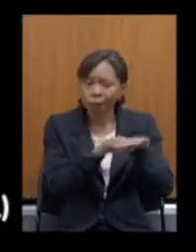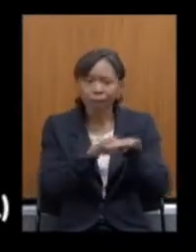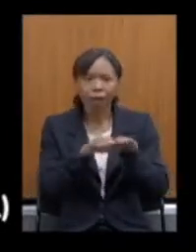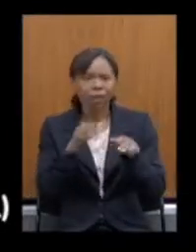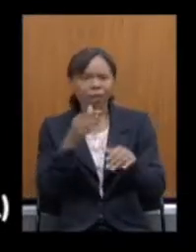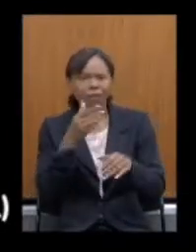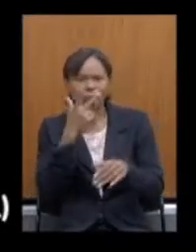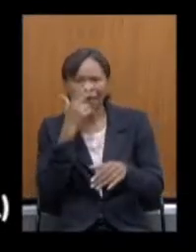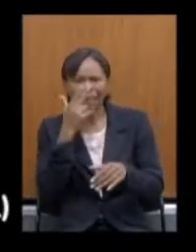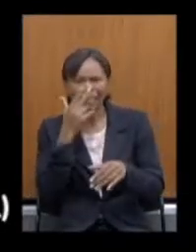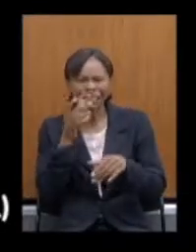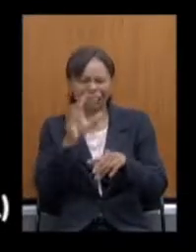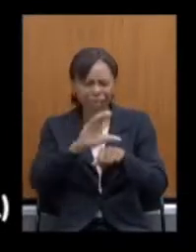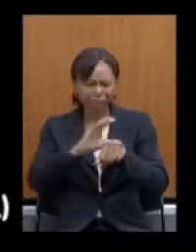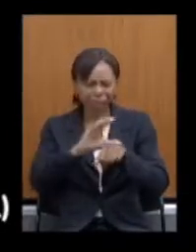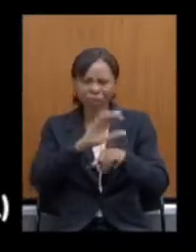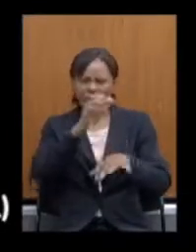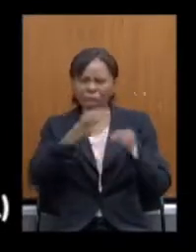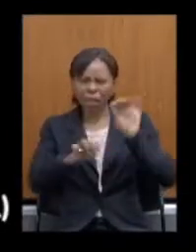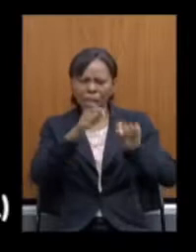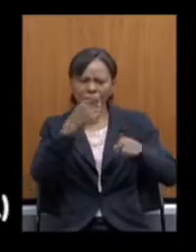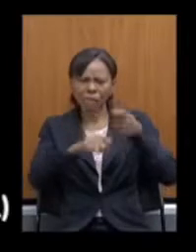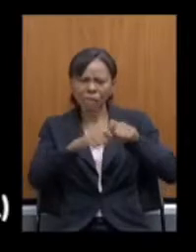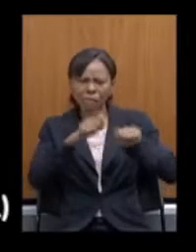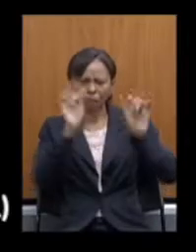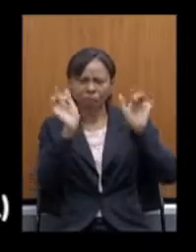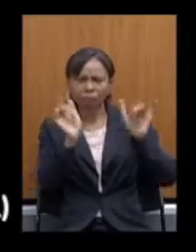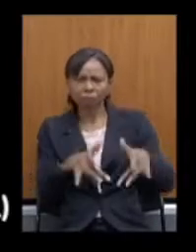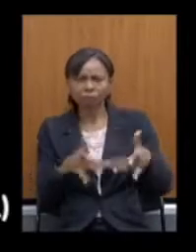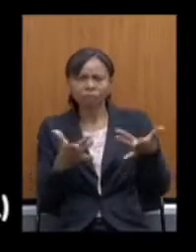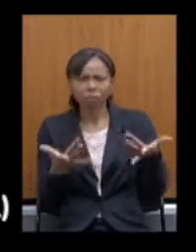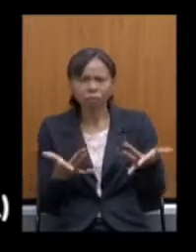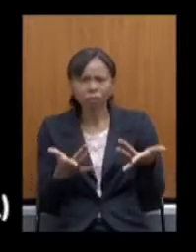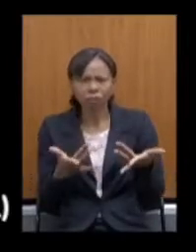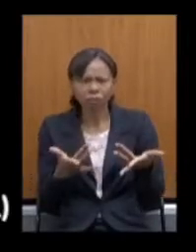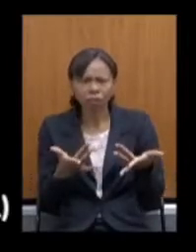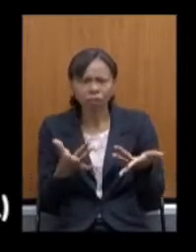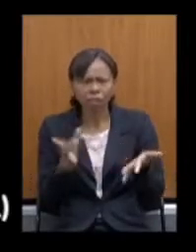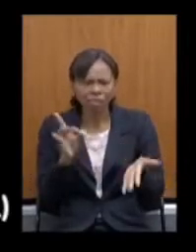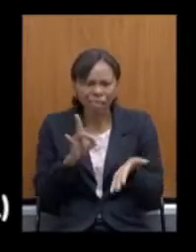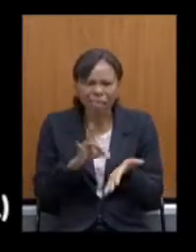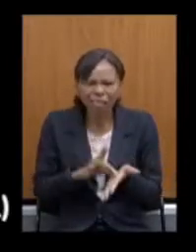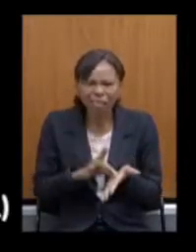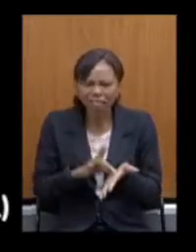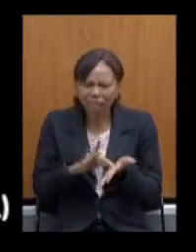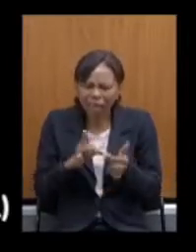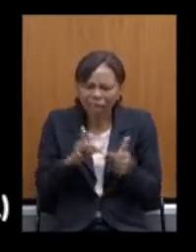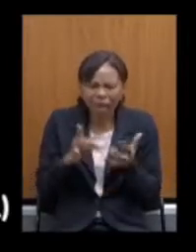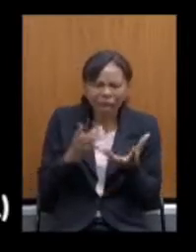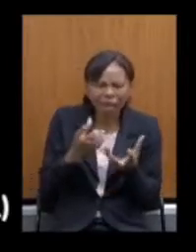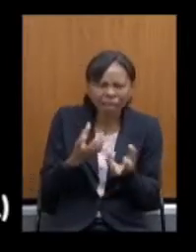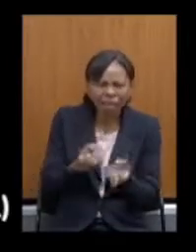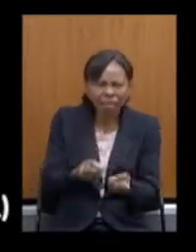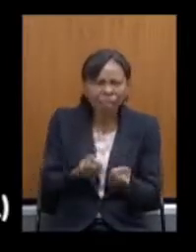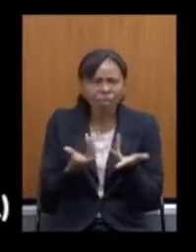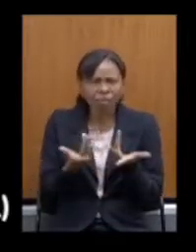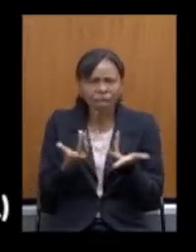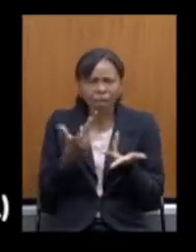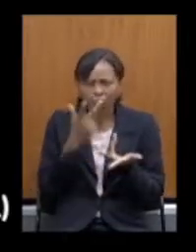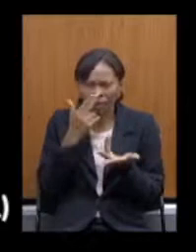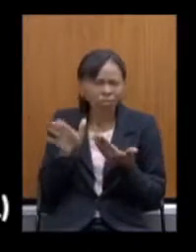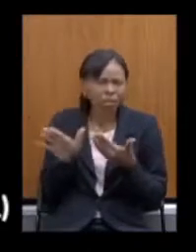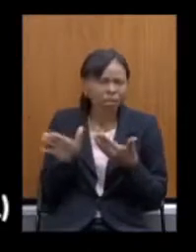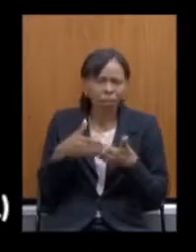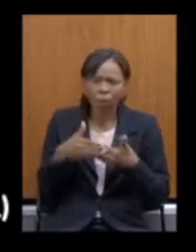rasgando a constituição e legitimizando isso legitimar isso é também dar o direito de fechar essa casa como o